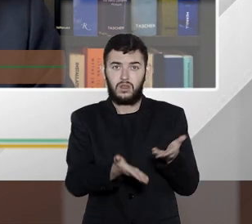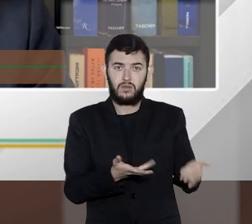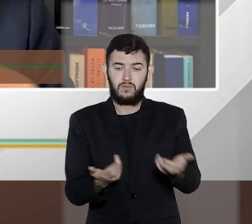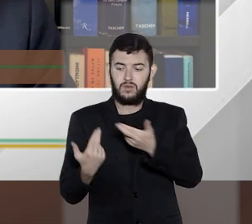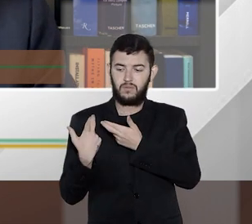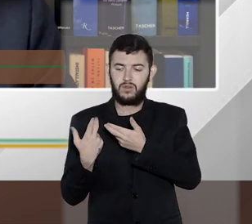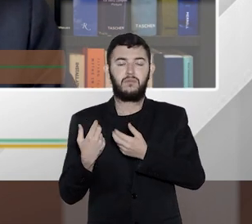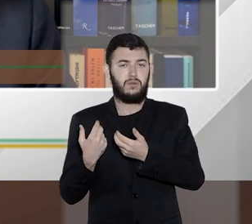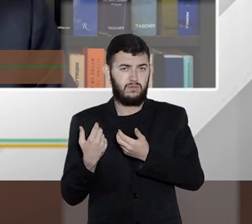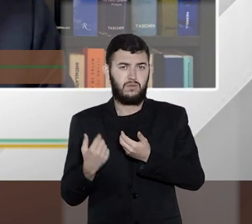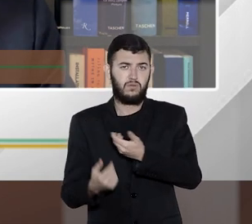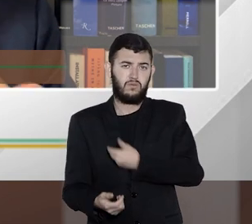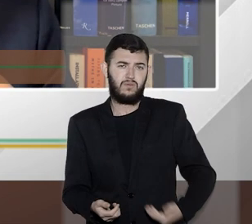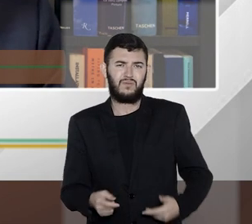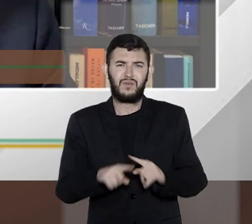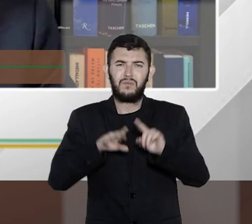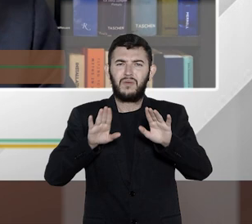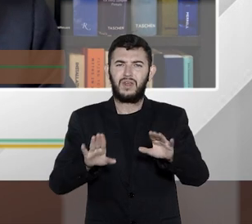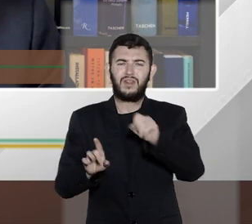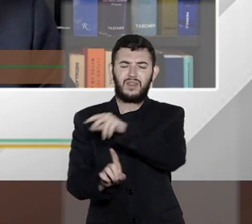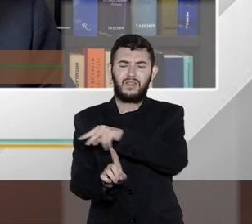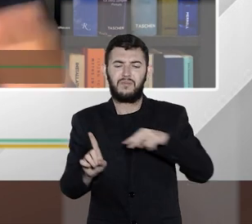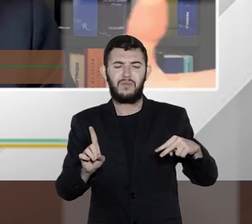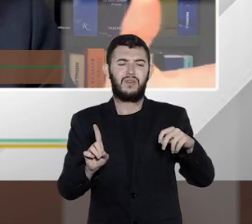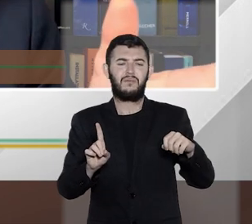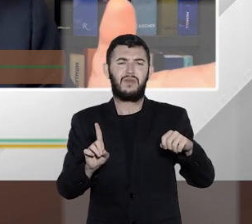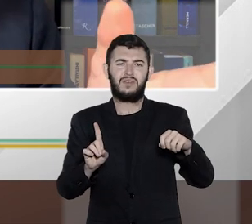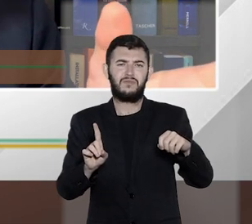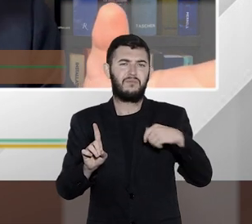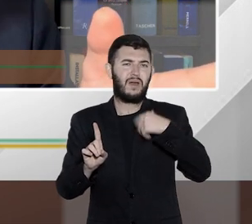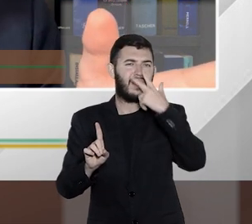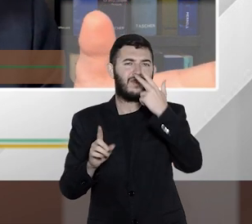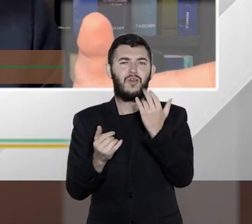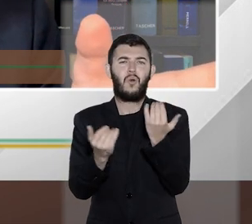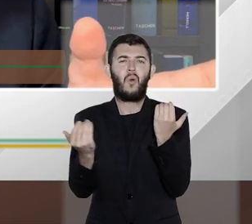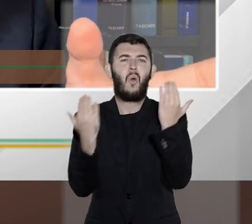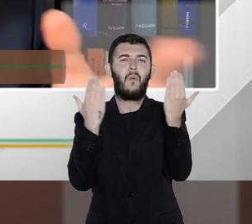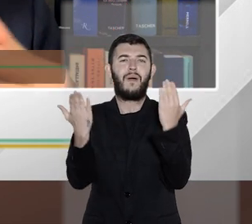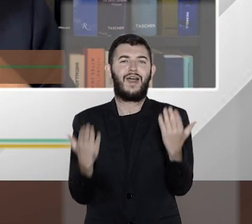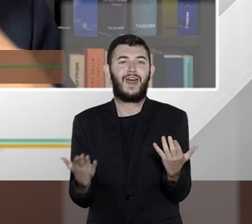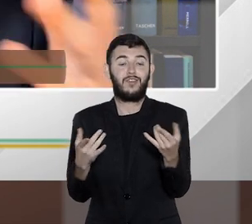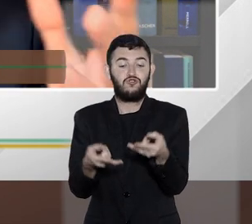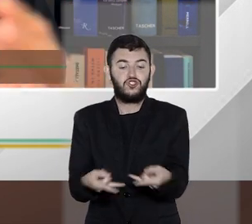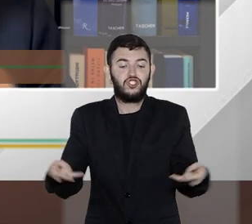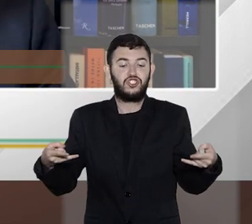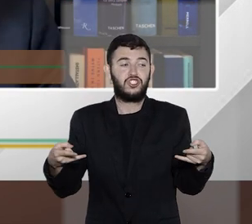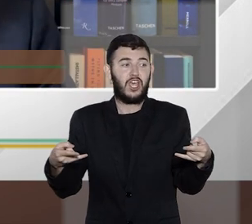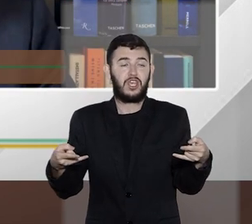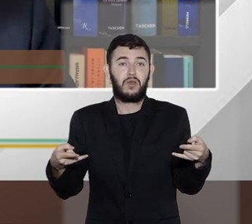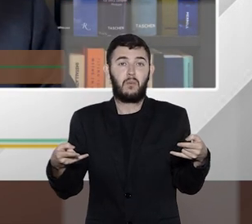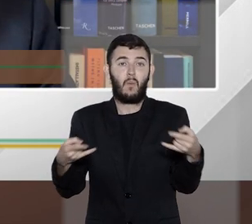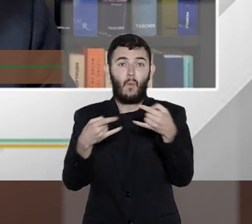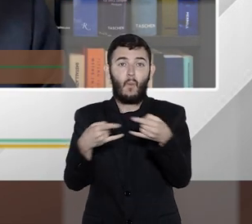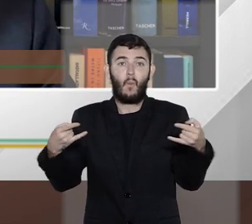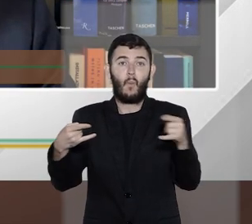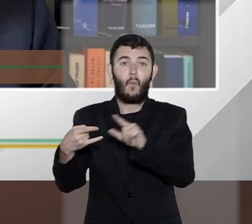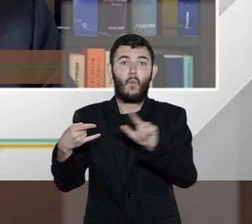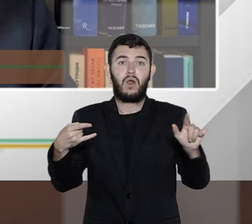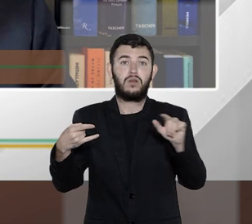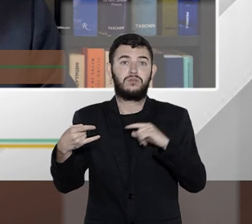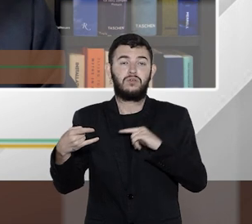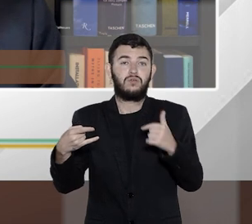Então, dentro dessa perspectiva, parece que o que existe é um cheque em branco para a administração pública usar dos dados